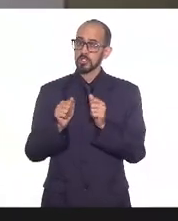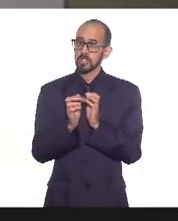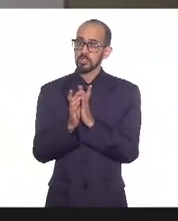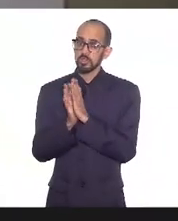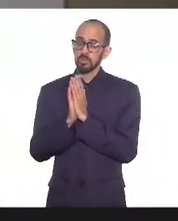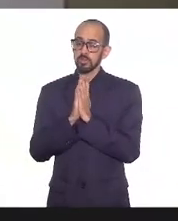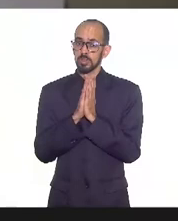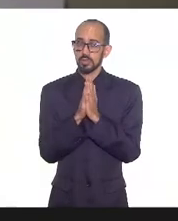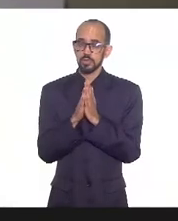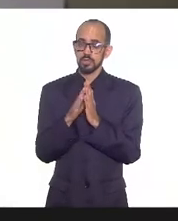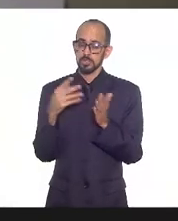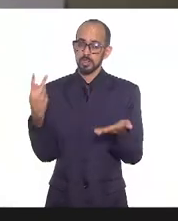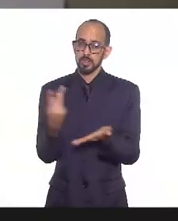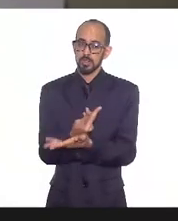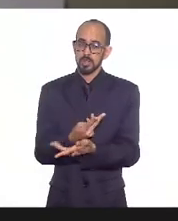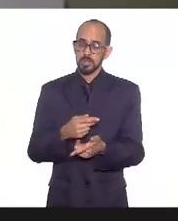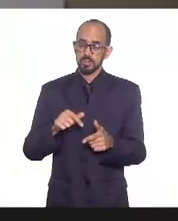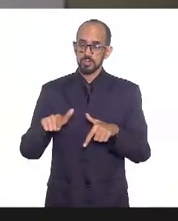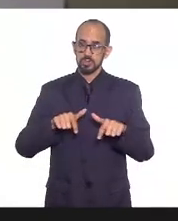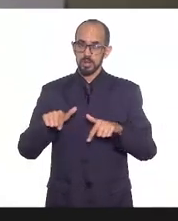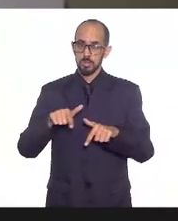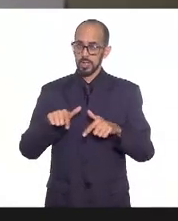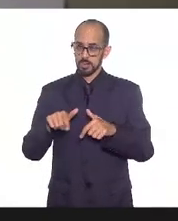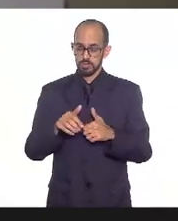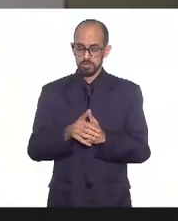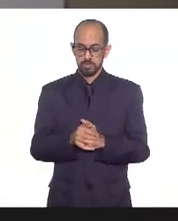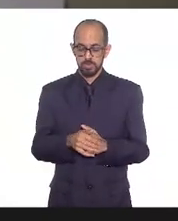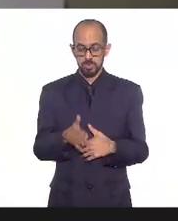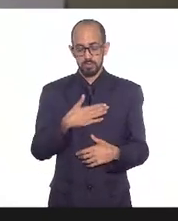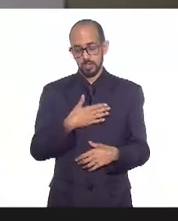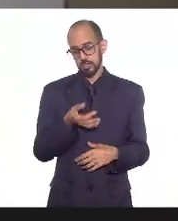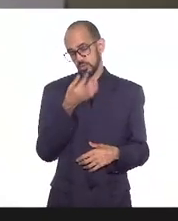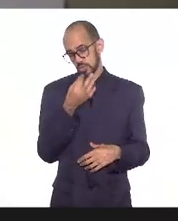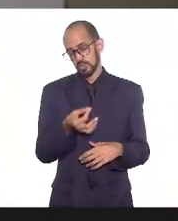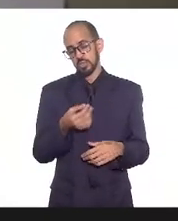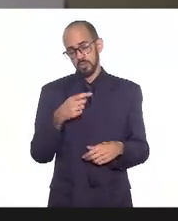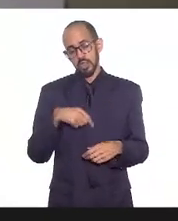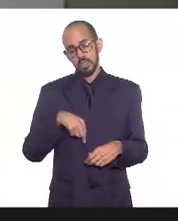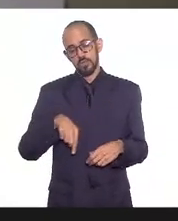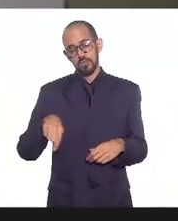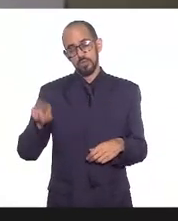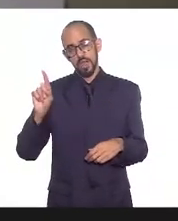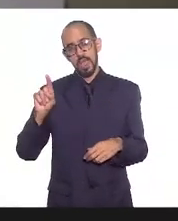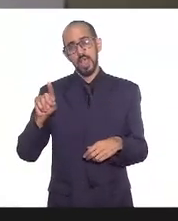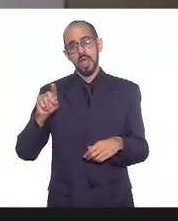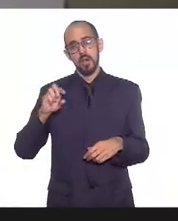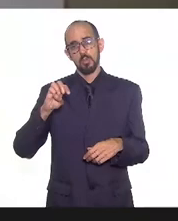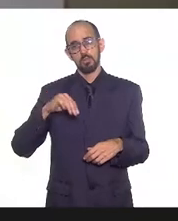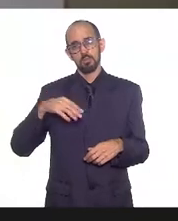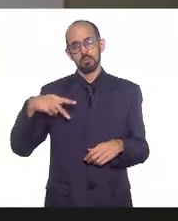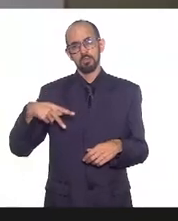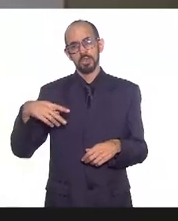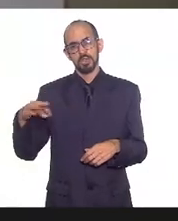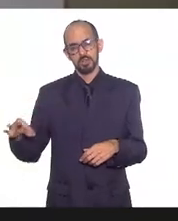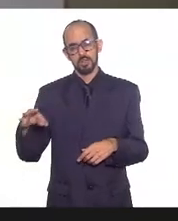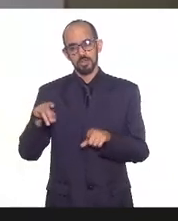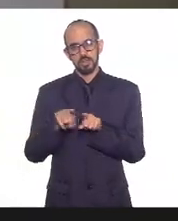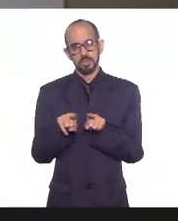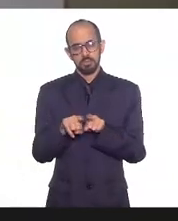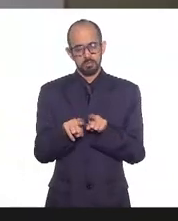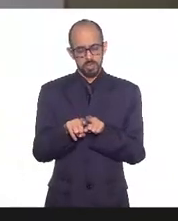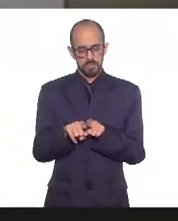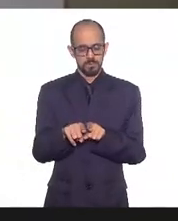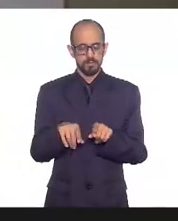estão submetidos no dia a dia de trabalho deles então eu sugiro que isso seja levado também ao Ministério Público do Trabalho e no que se refere a